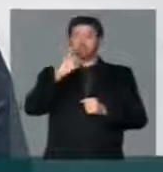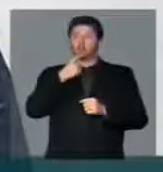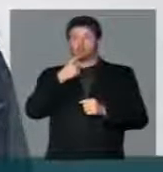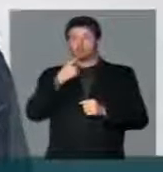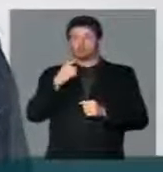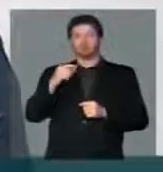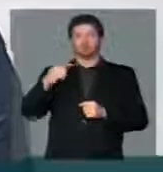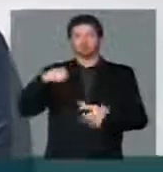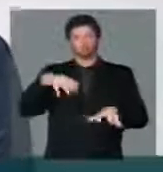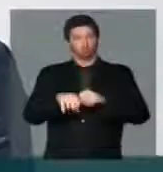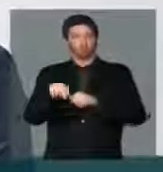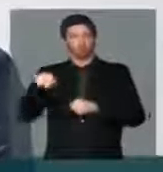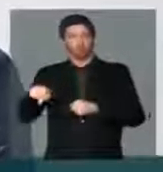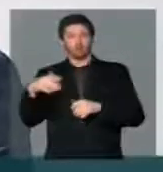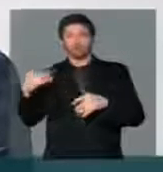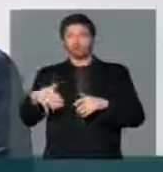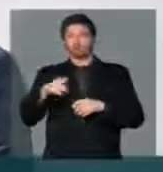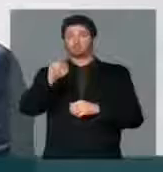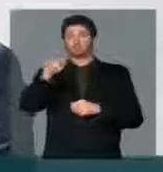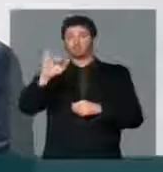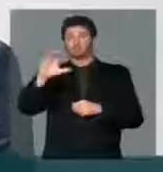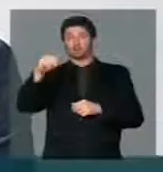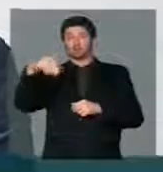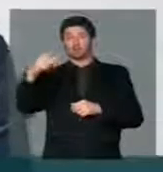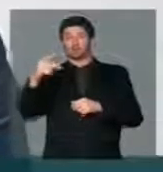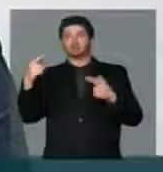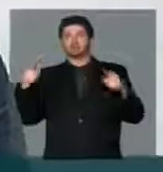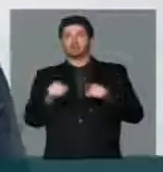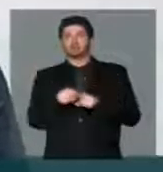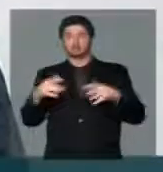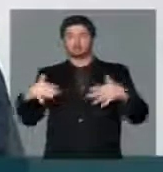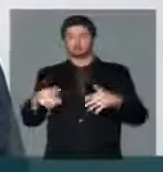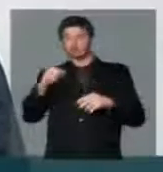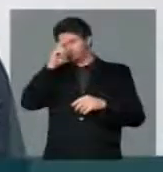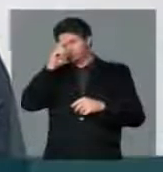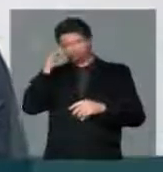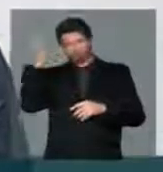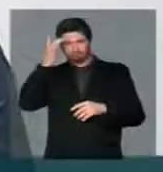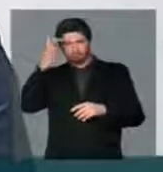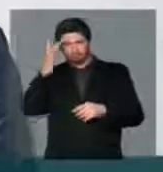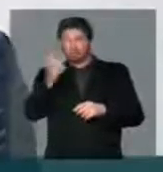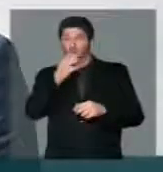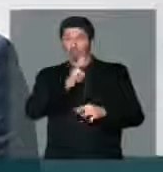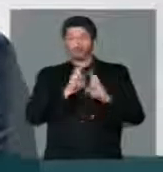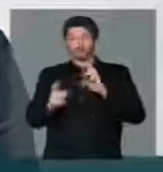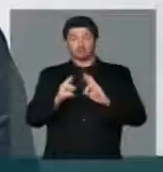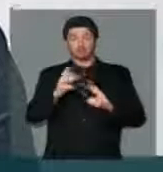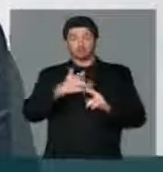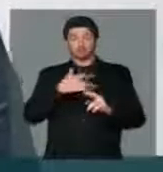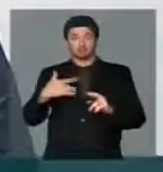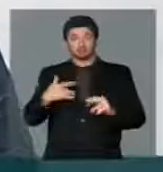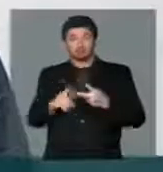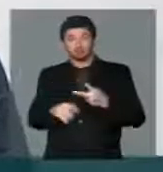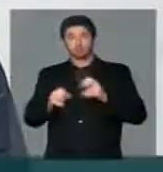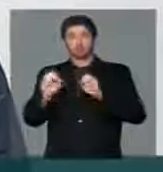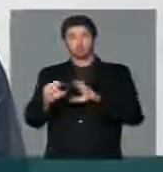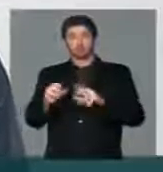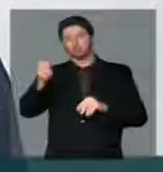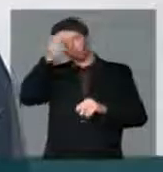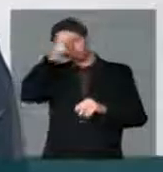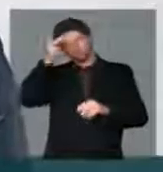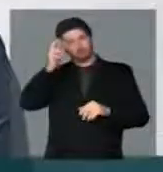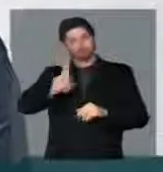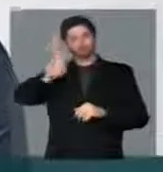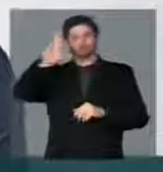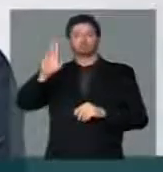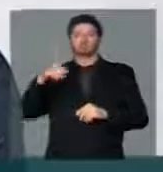faculdade pela qual me formei, da Unicamp também, bons hospitais, uma boa rede pública de saúde, de educação e um grande prefeito à frente